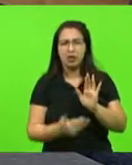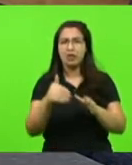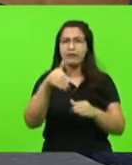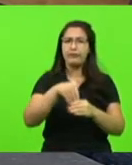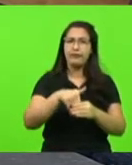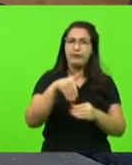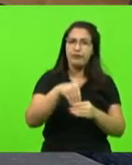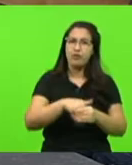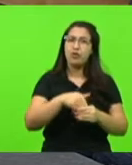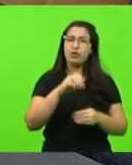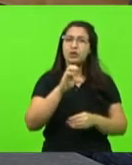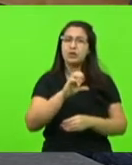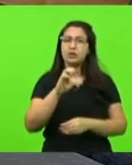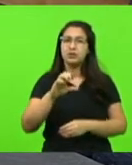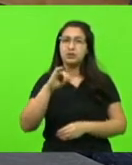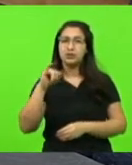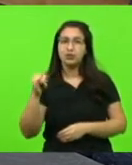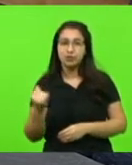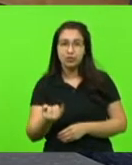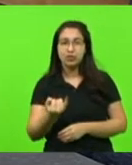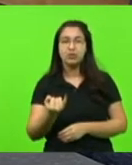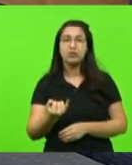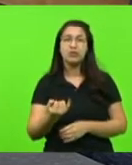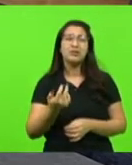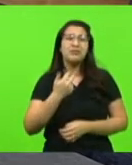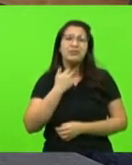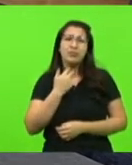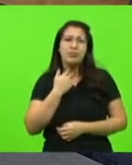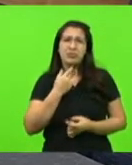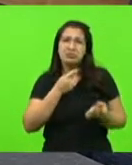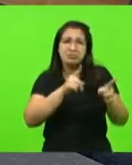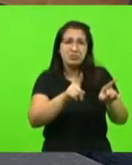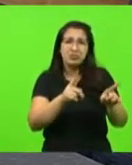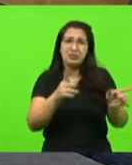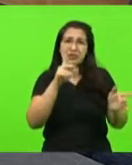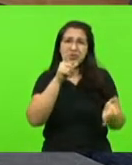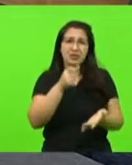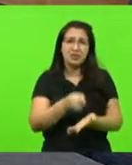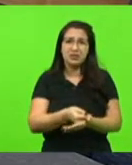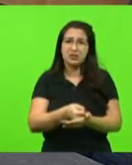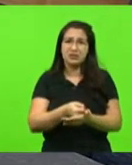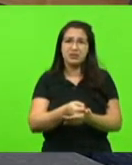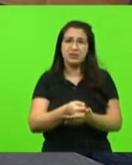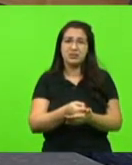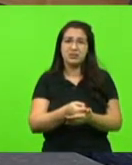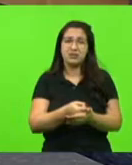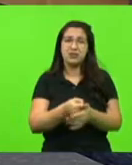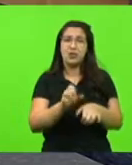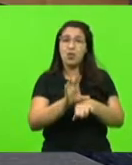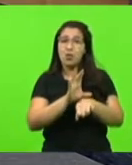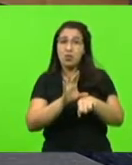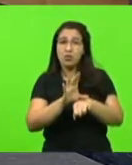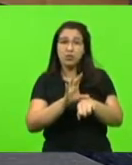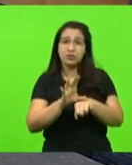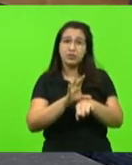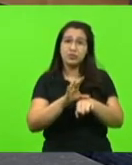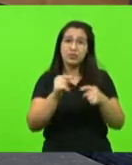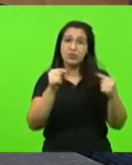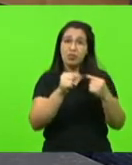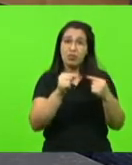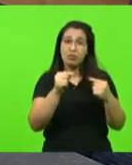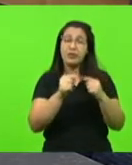na Comissão de Constituição e Justiça, não se pode contrariar uma decisão sobre constitucionalidade já